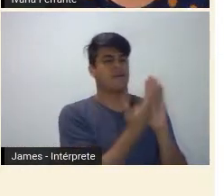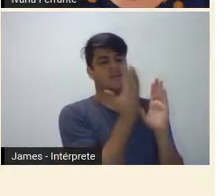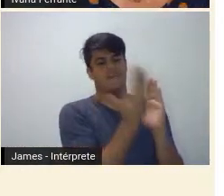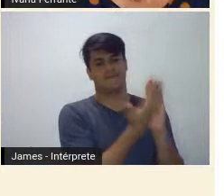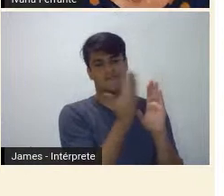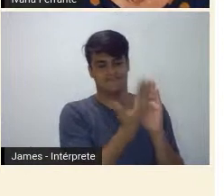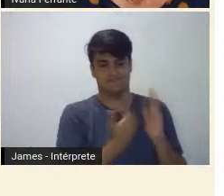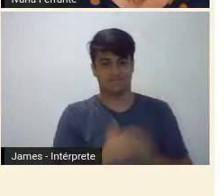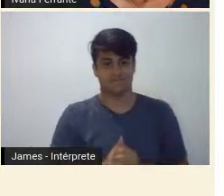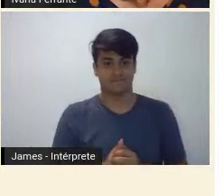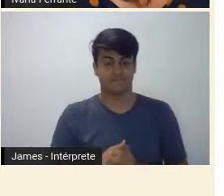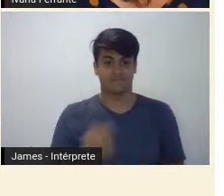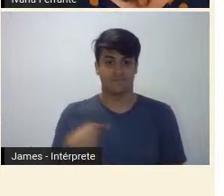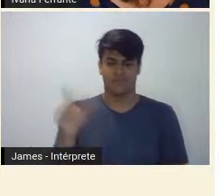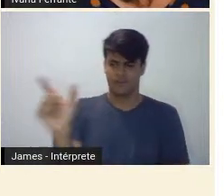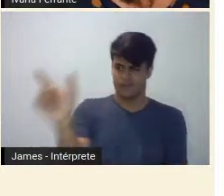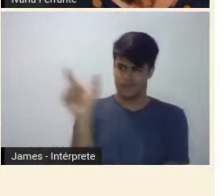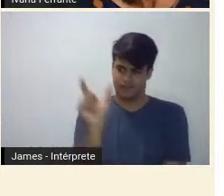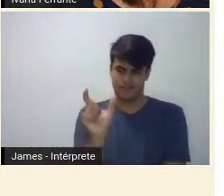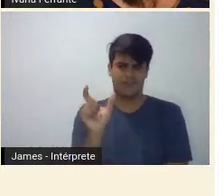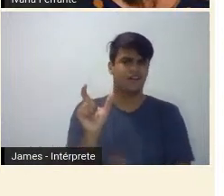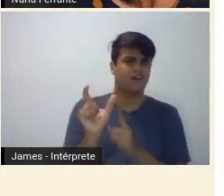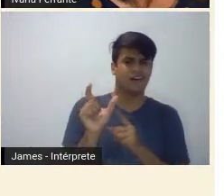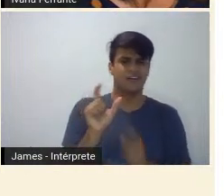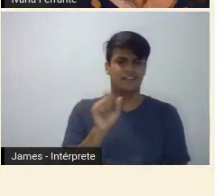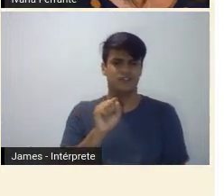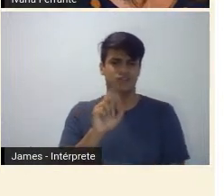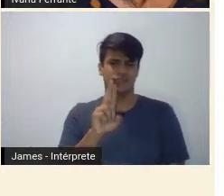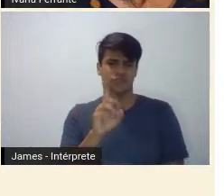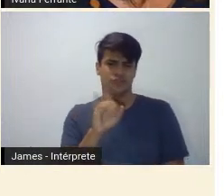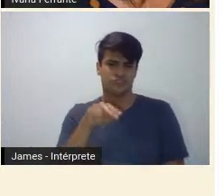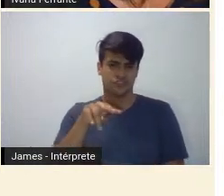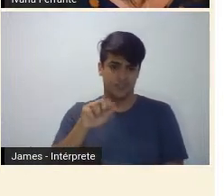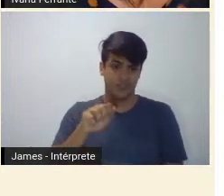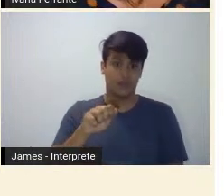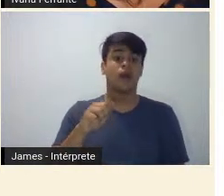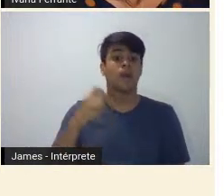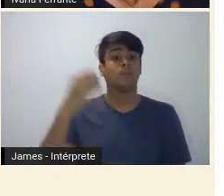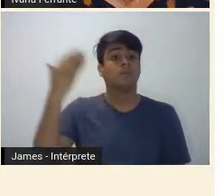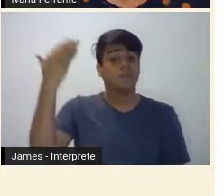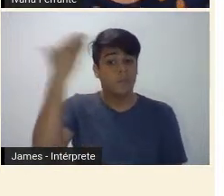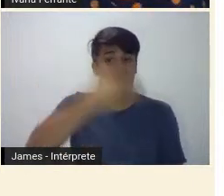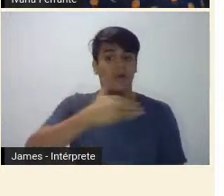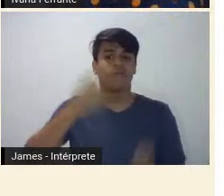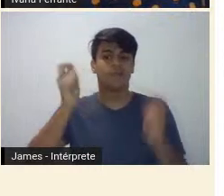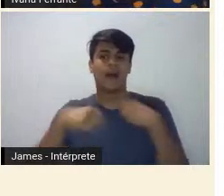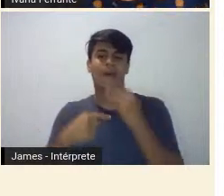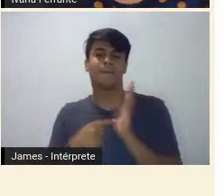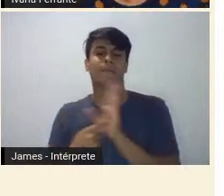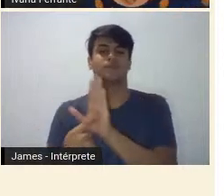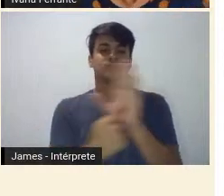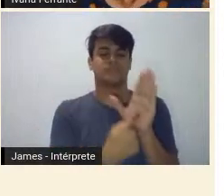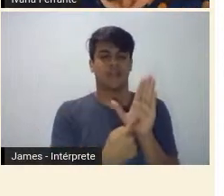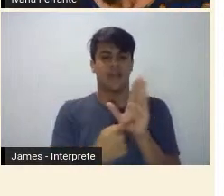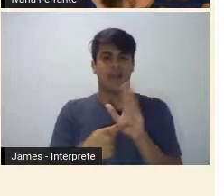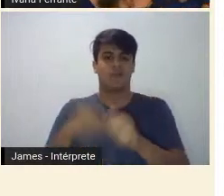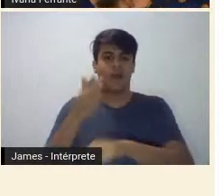expressão, ela serve muito bem para apresentar uma modernidade que se gestava